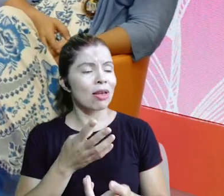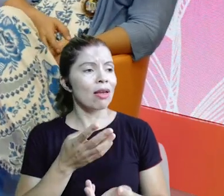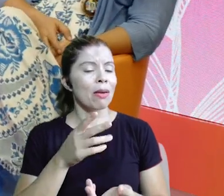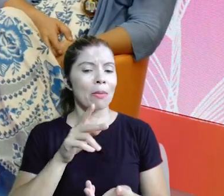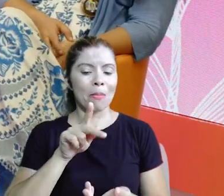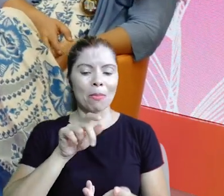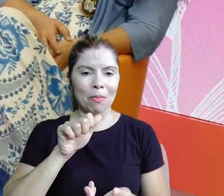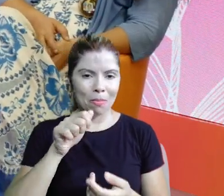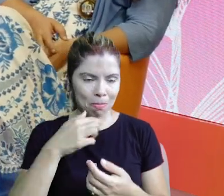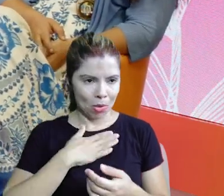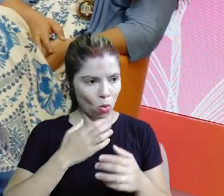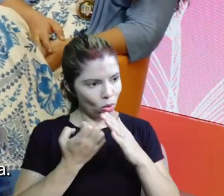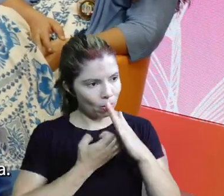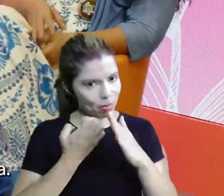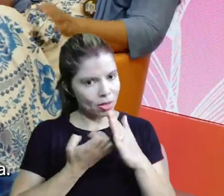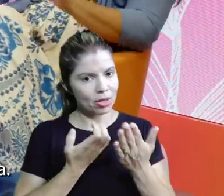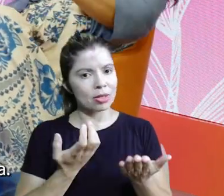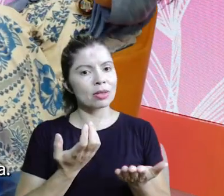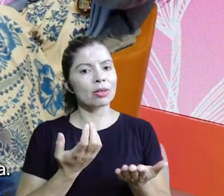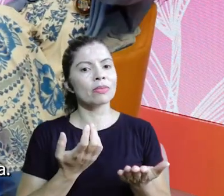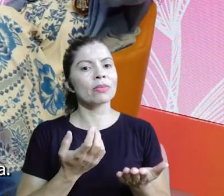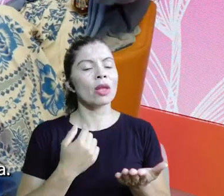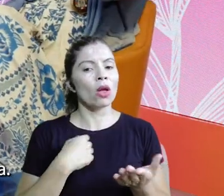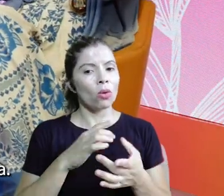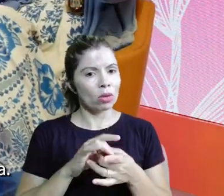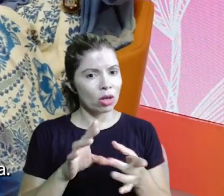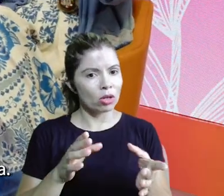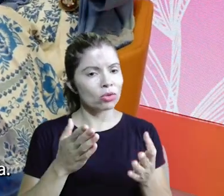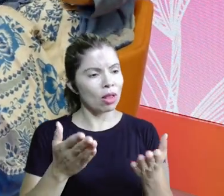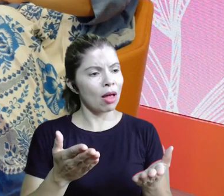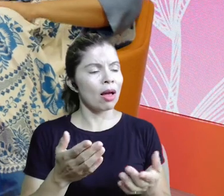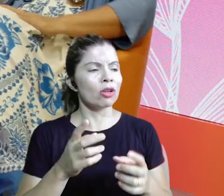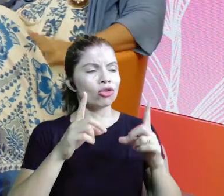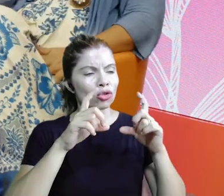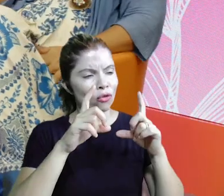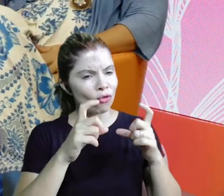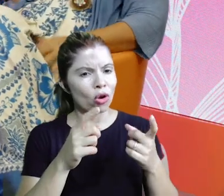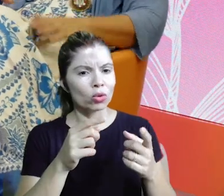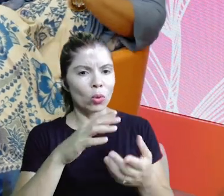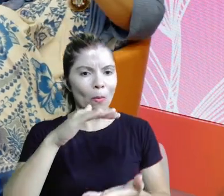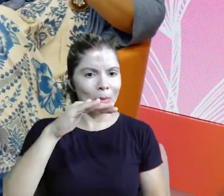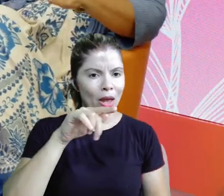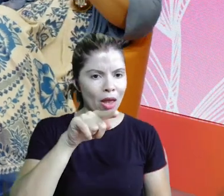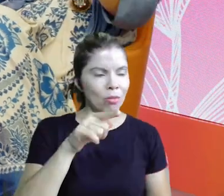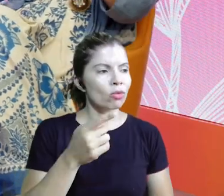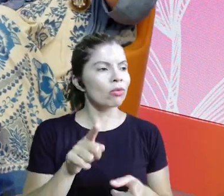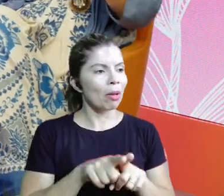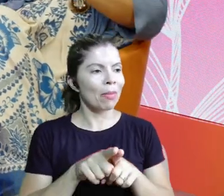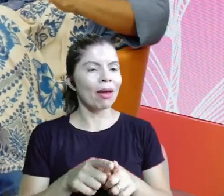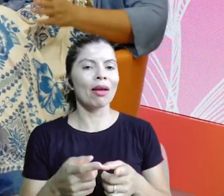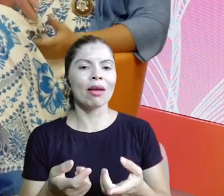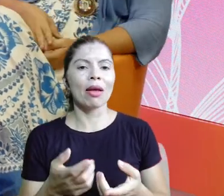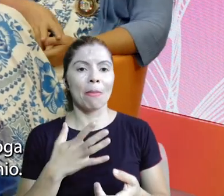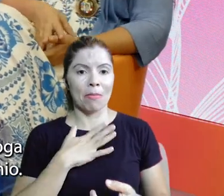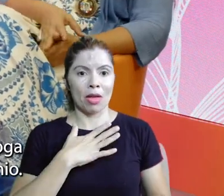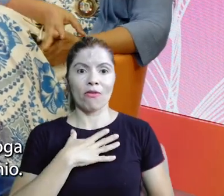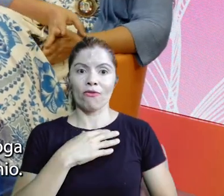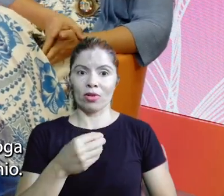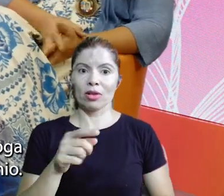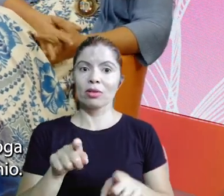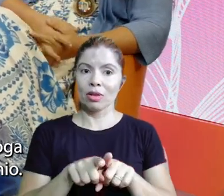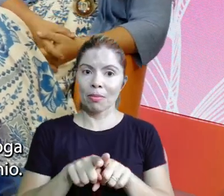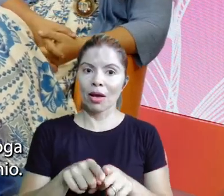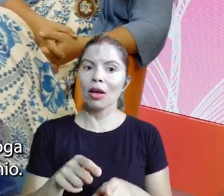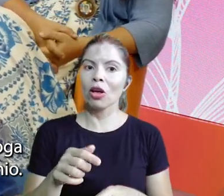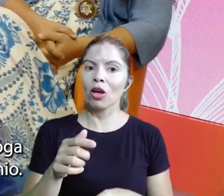E ela foi lá, fez questão, eu deixo lá, né, o prêmio na Palmitolândia, foi lá, tirou foto com ele, tirou foto comigo. A filha tá